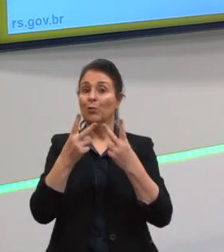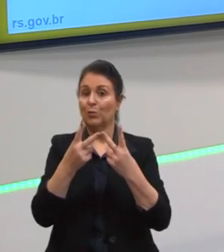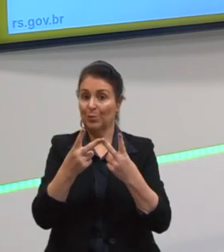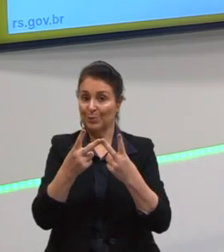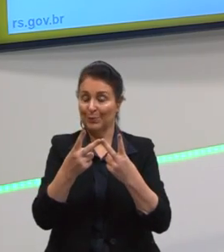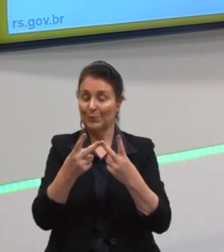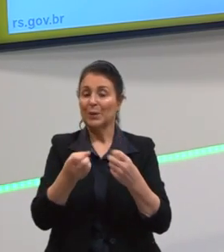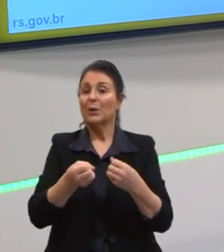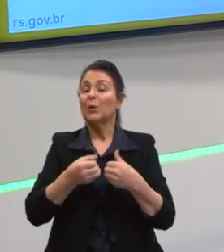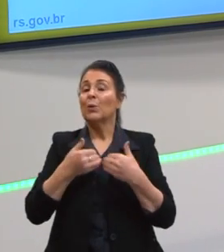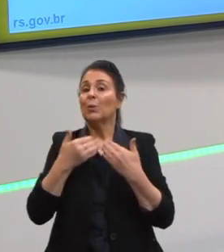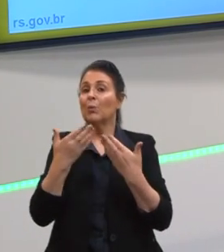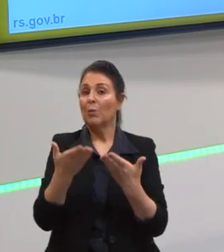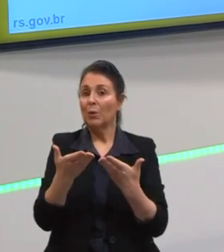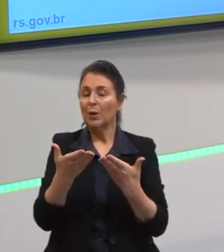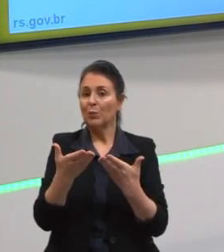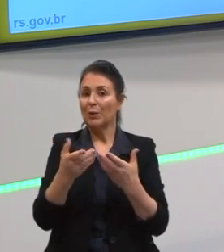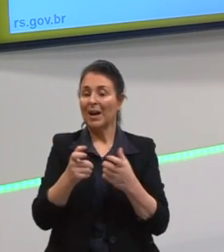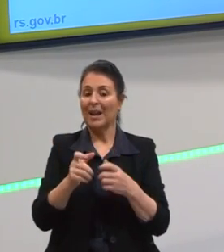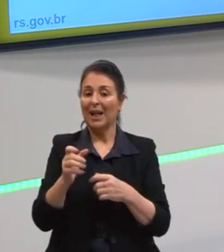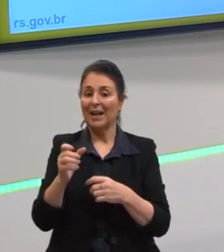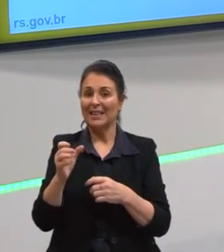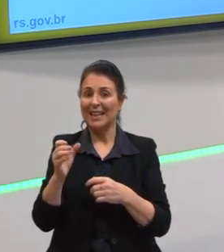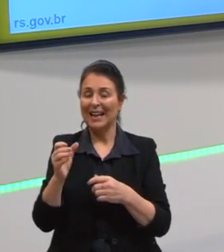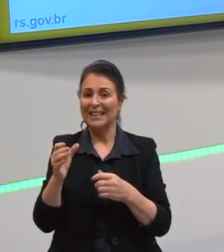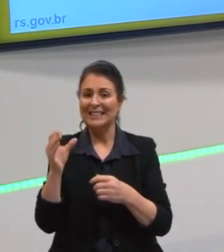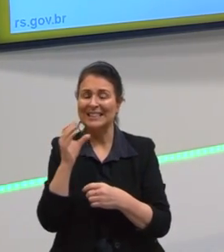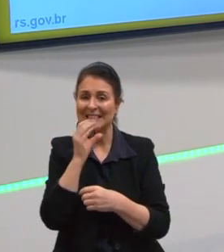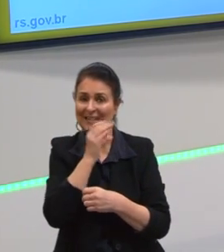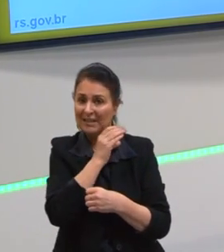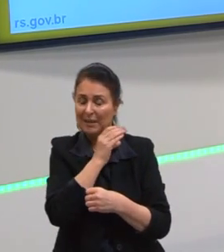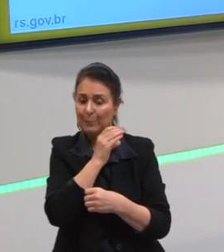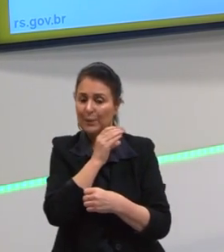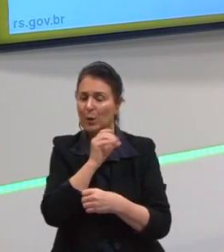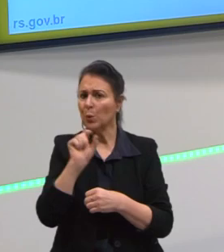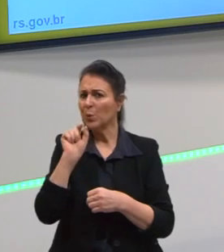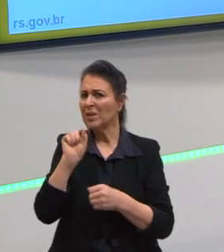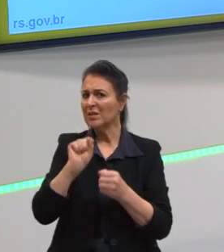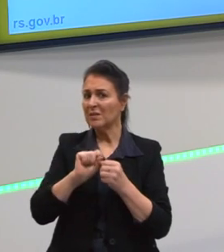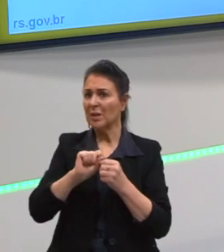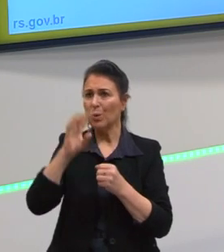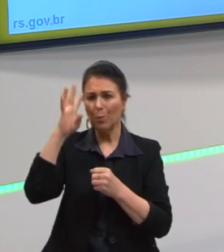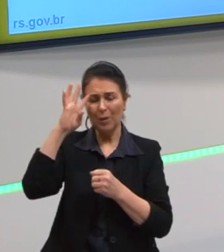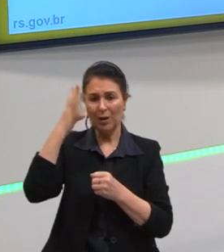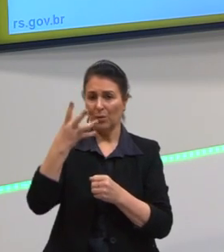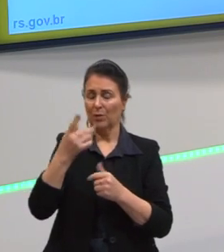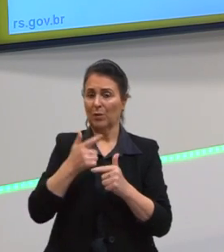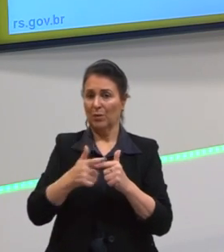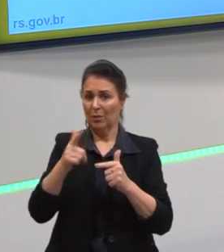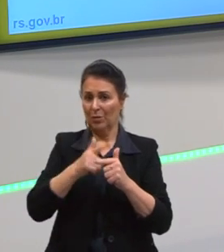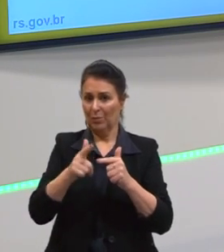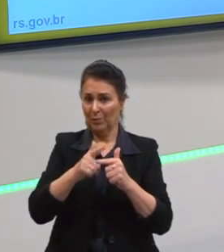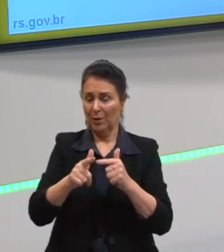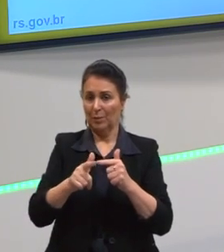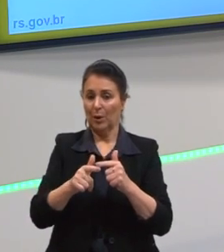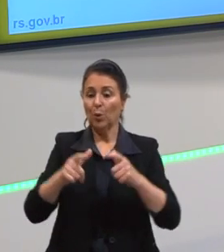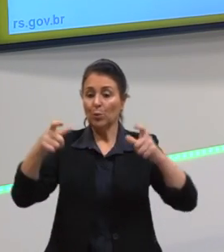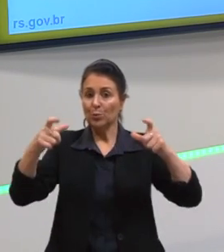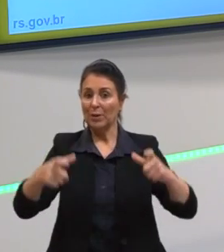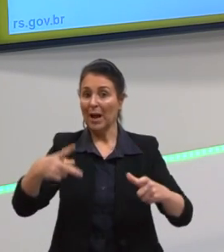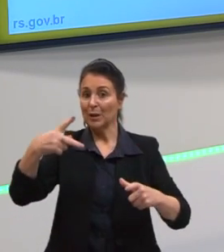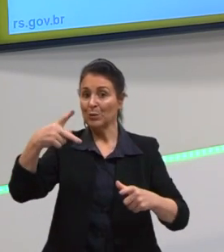quando é aquecida. Então, o que eles fizeram, gente, para resolver esses problemas, os poços de